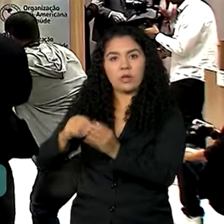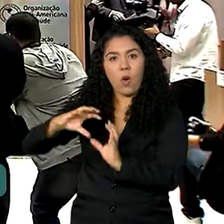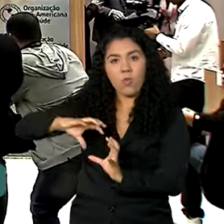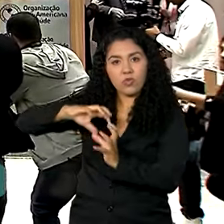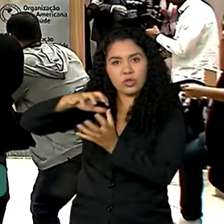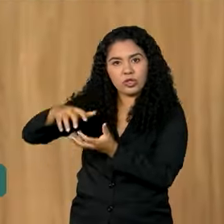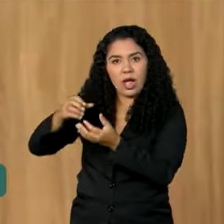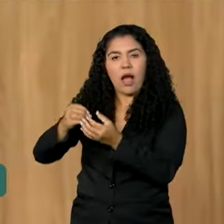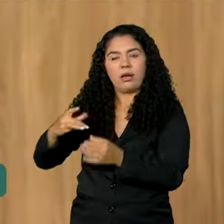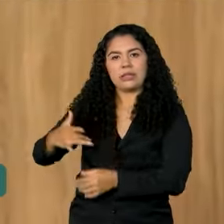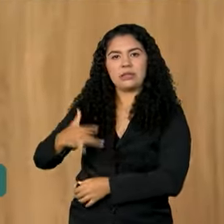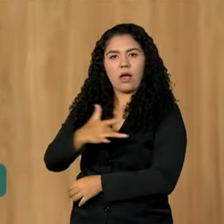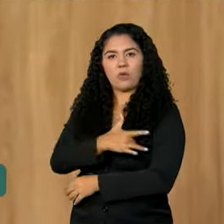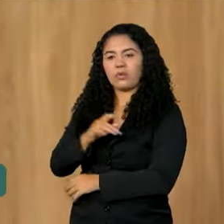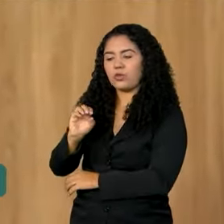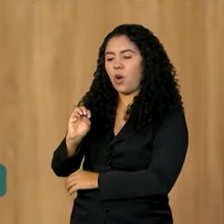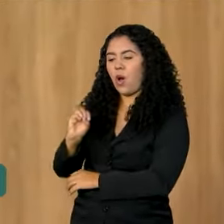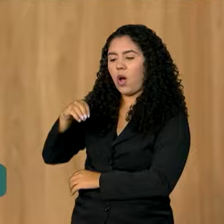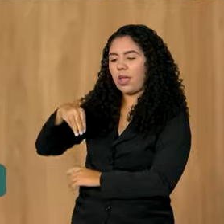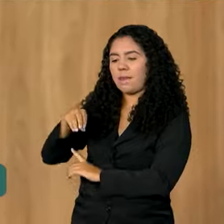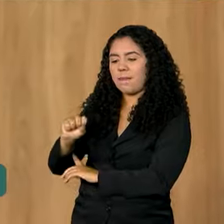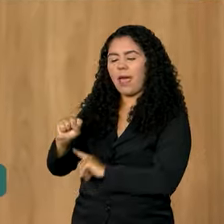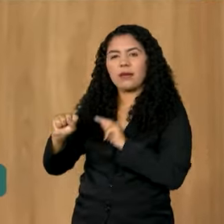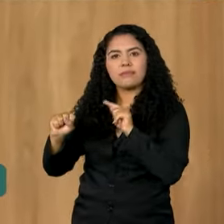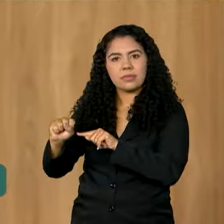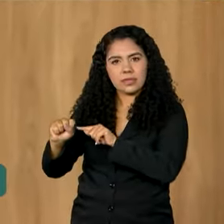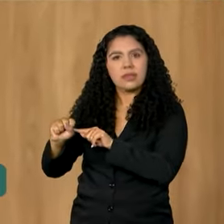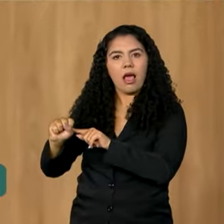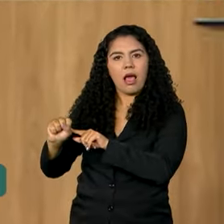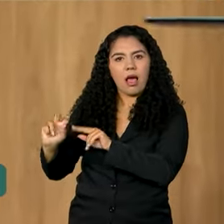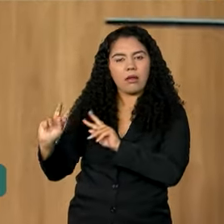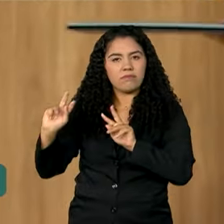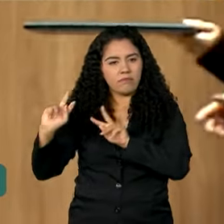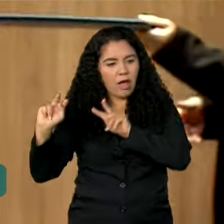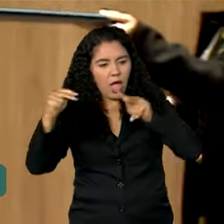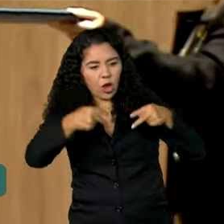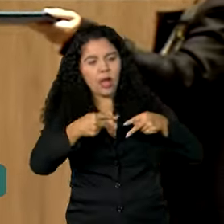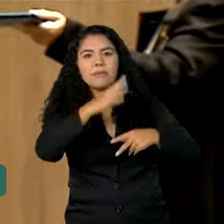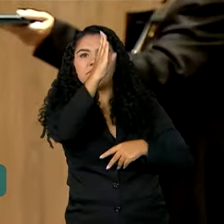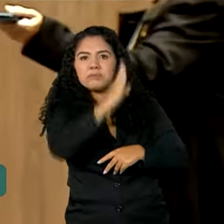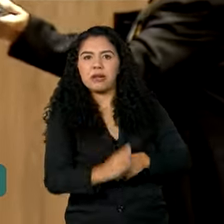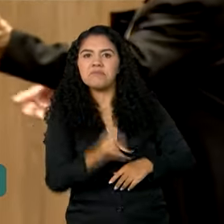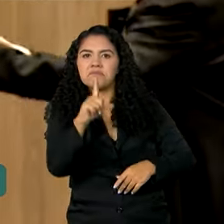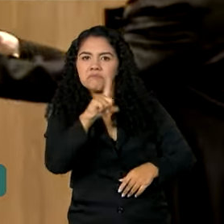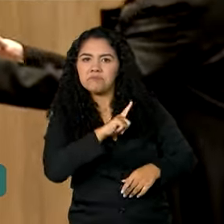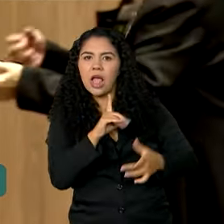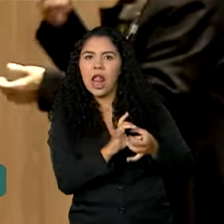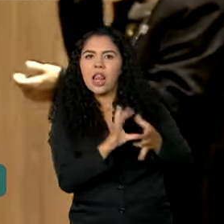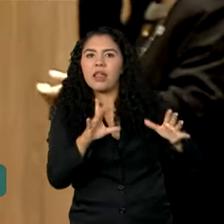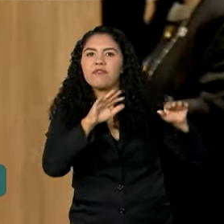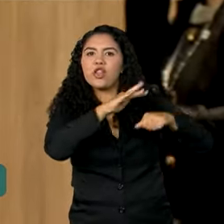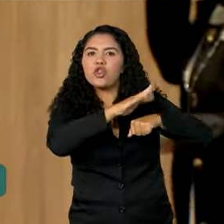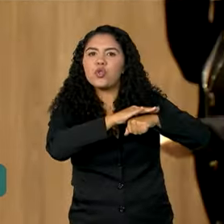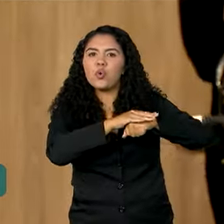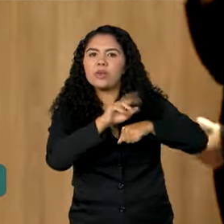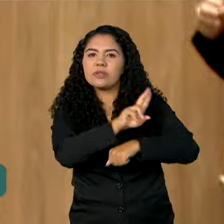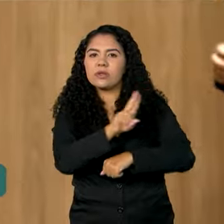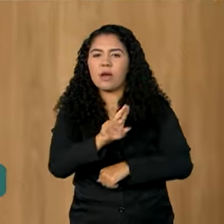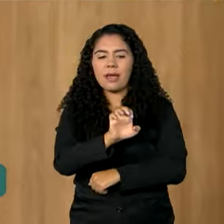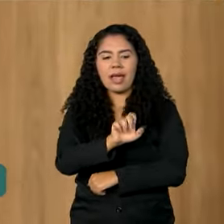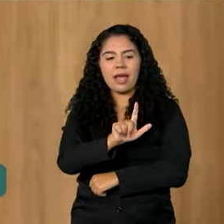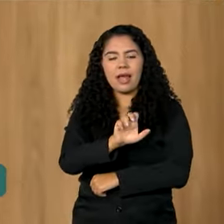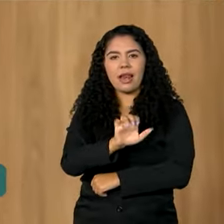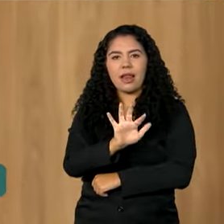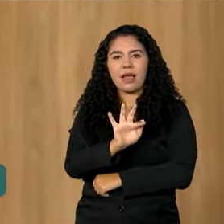a OMS, reconhece que o Brasil está livre da filariose linfática, doença também chamada de elefantíase.